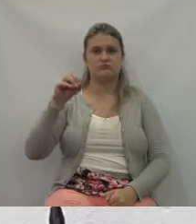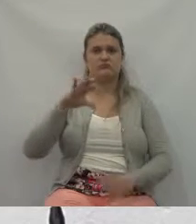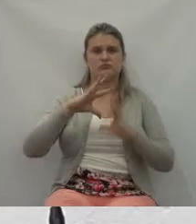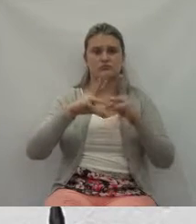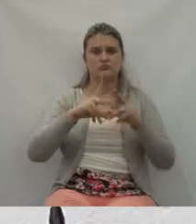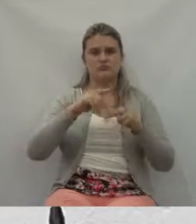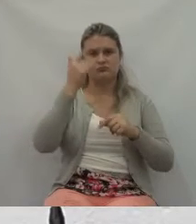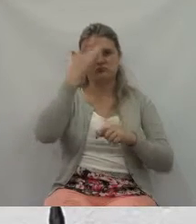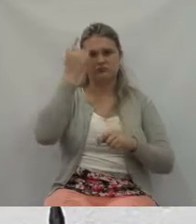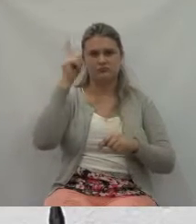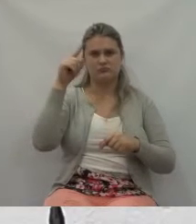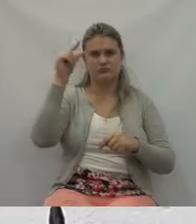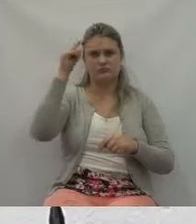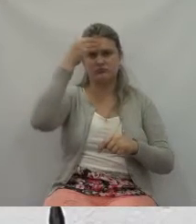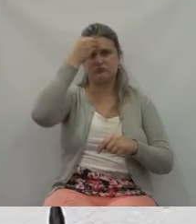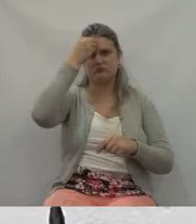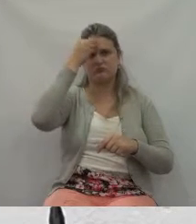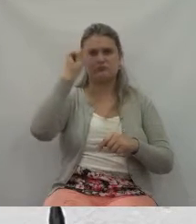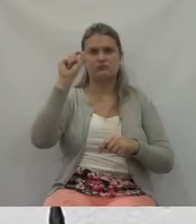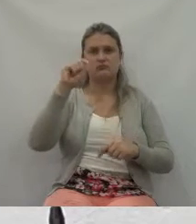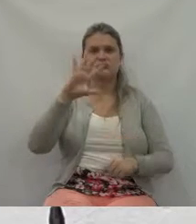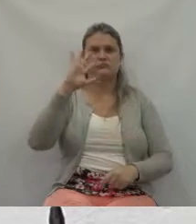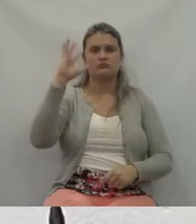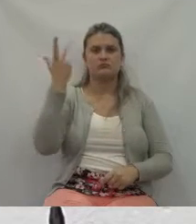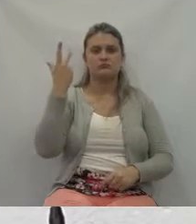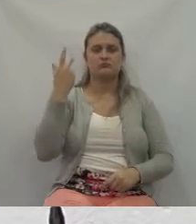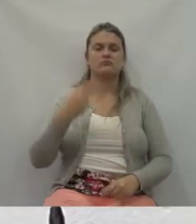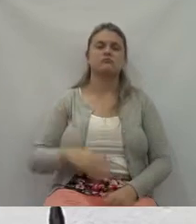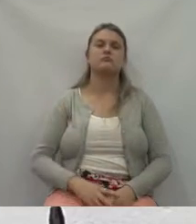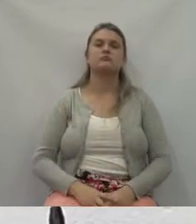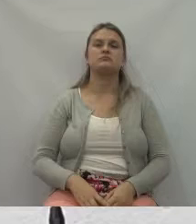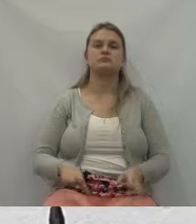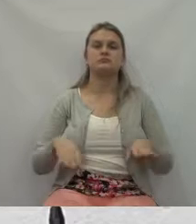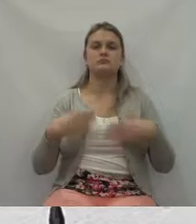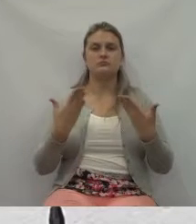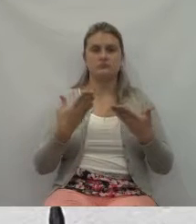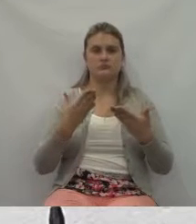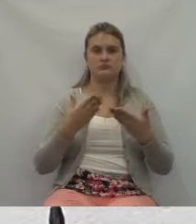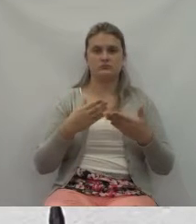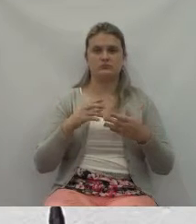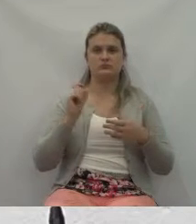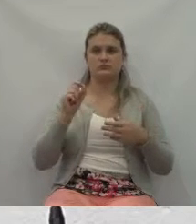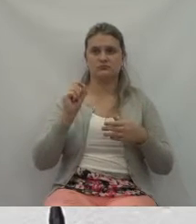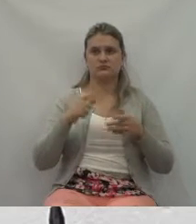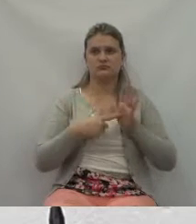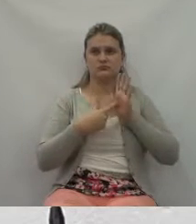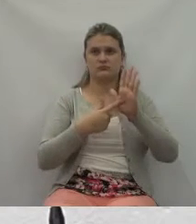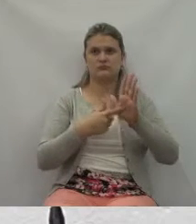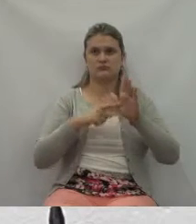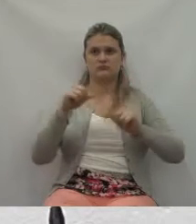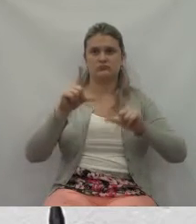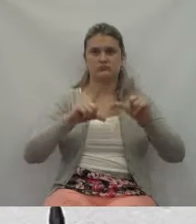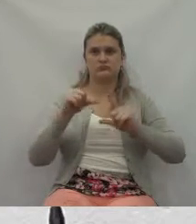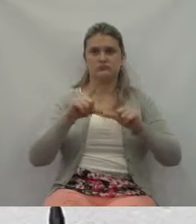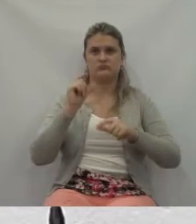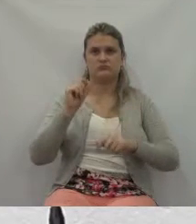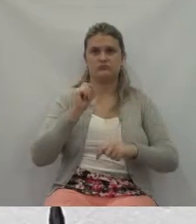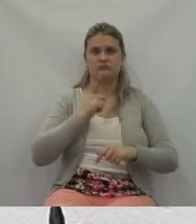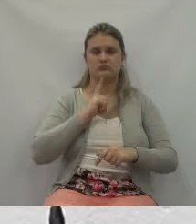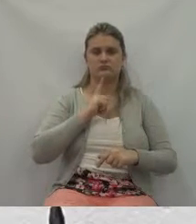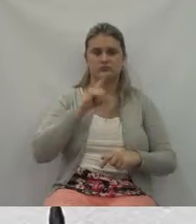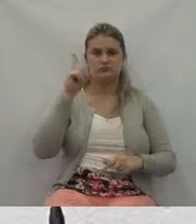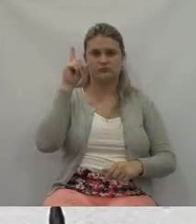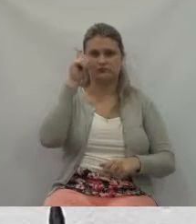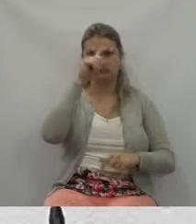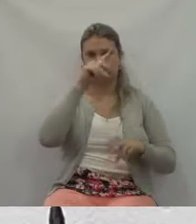aquilo que está acontecendo lá. Então, que aquelas cenas, que aquelas dificuldades que aquele povo está passando,